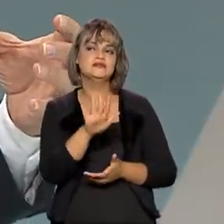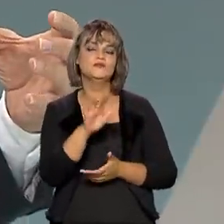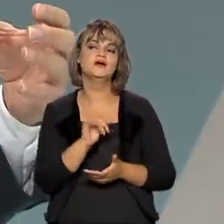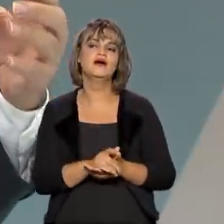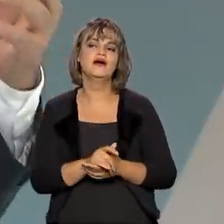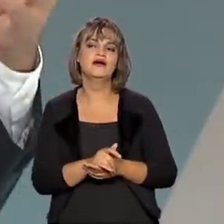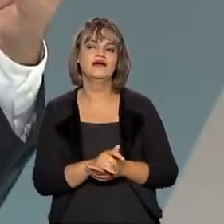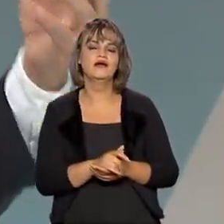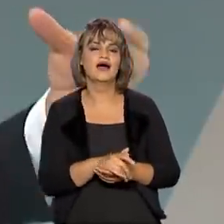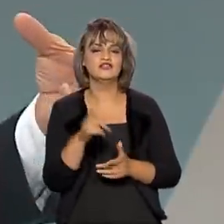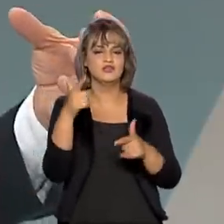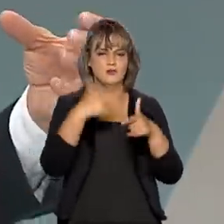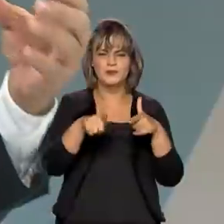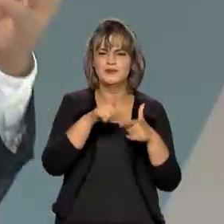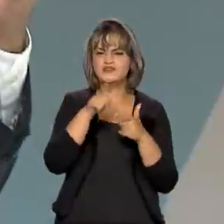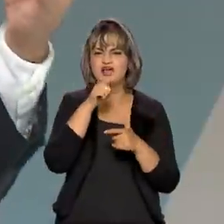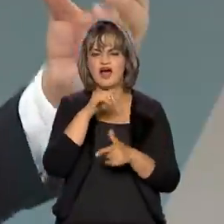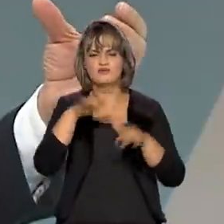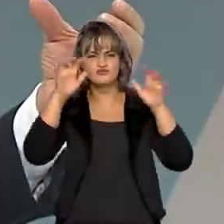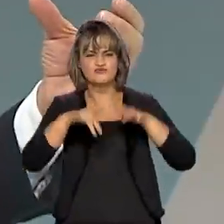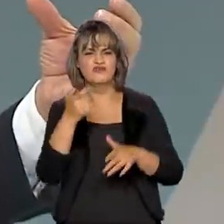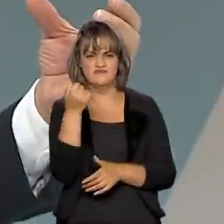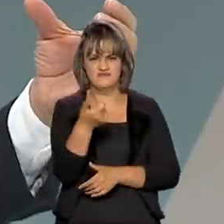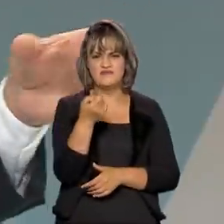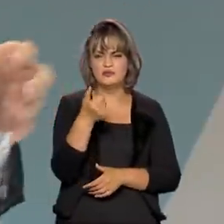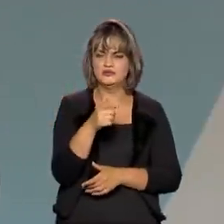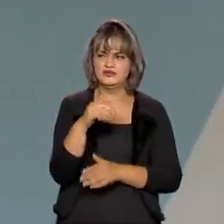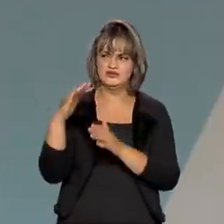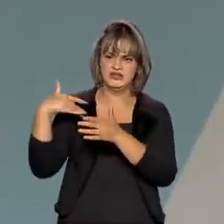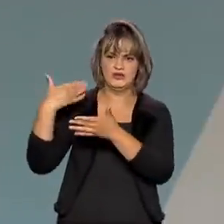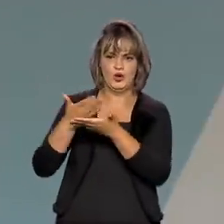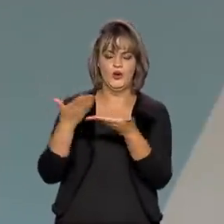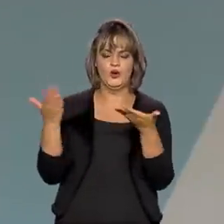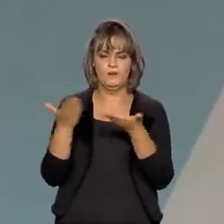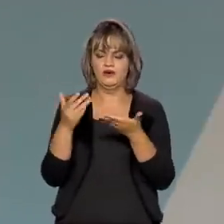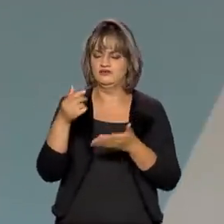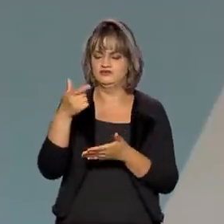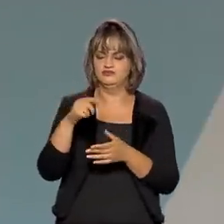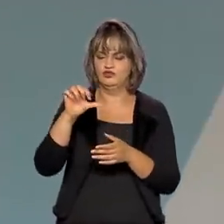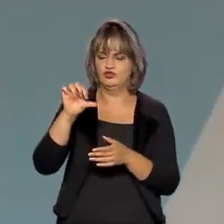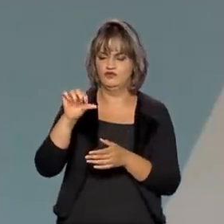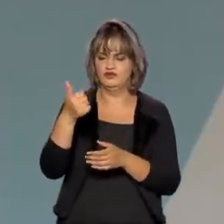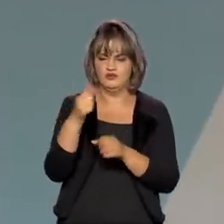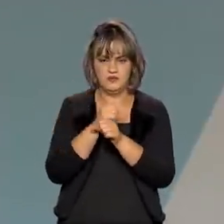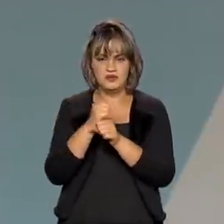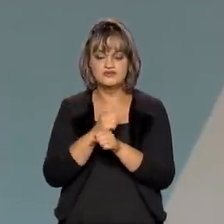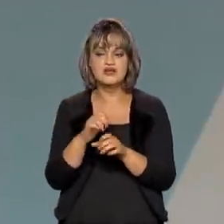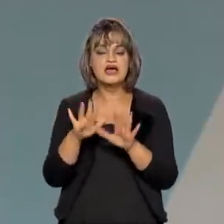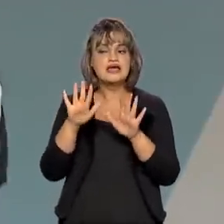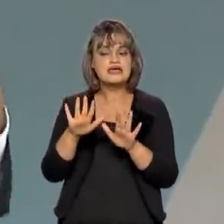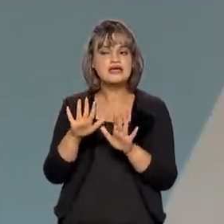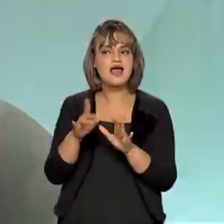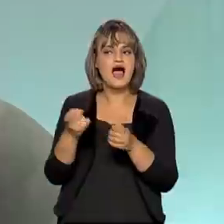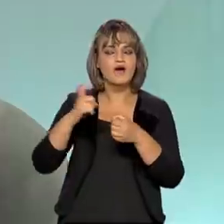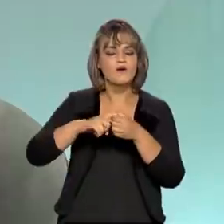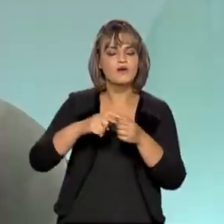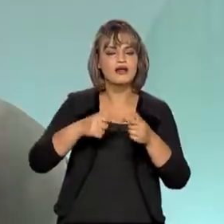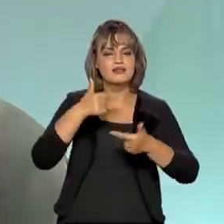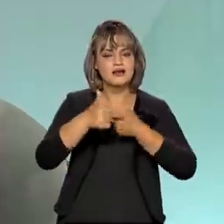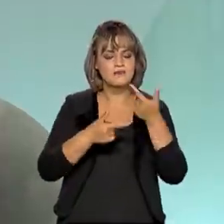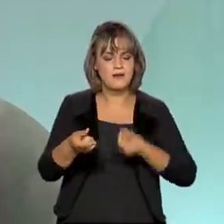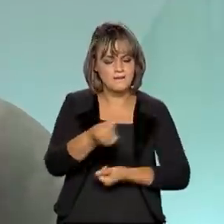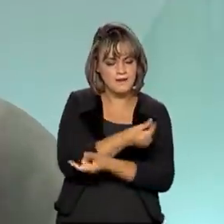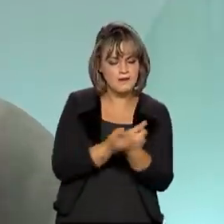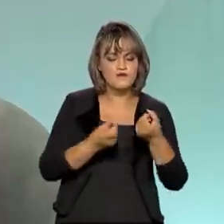combinação, então, de uma crise hídrica, pior dos últimos 91 anos, com uma retomada da economia em vários setores,